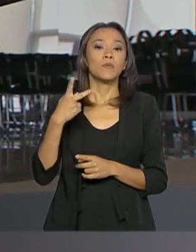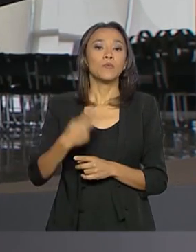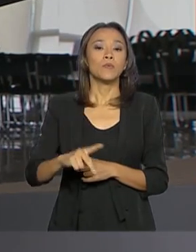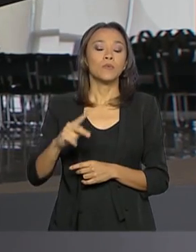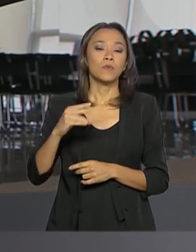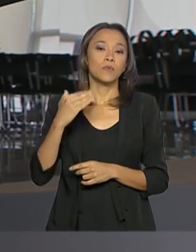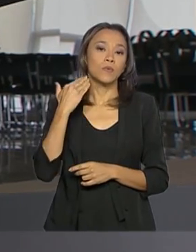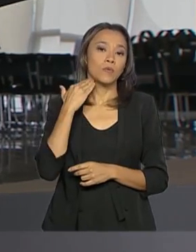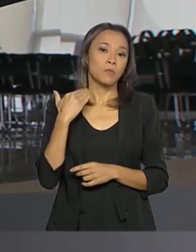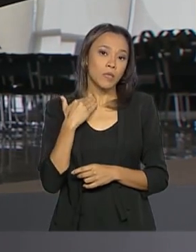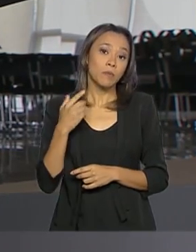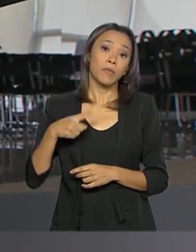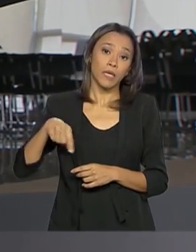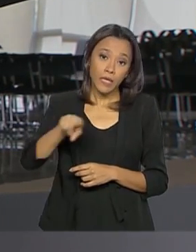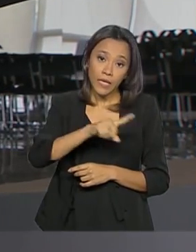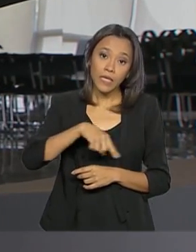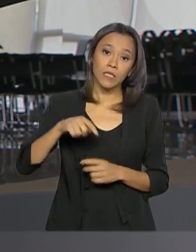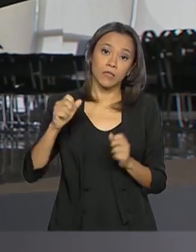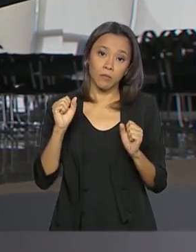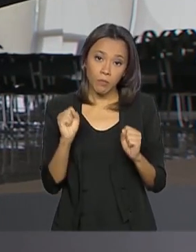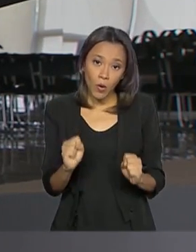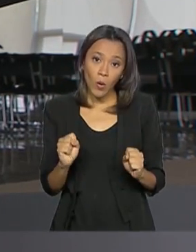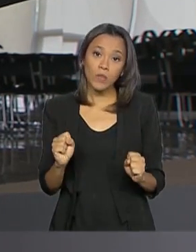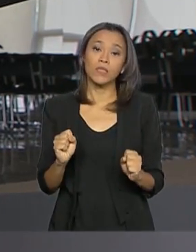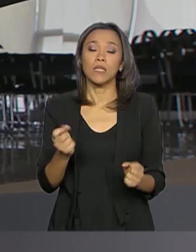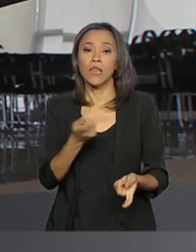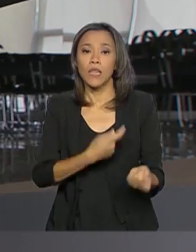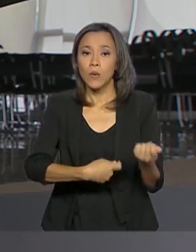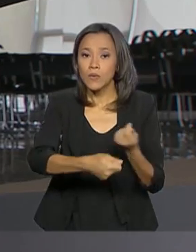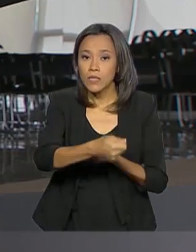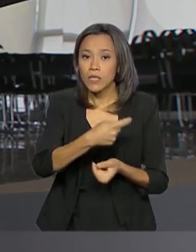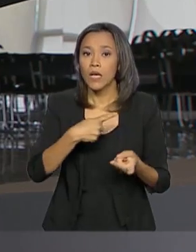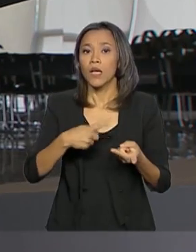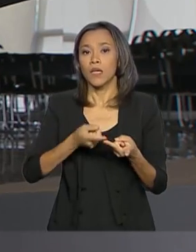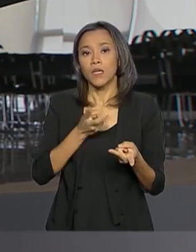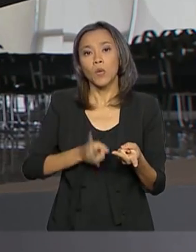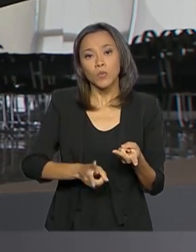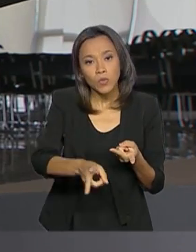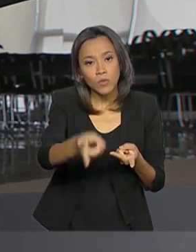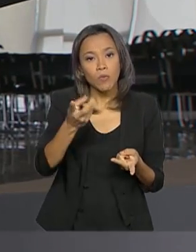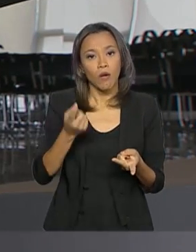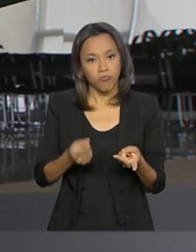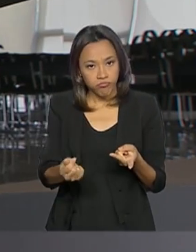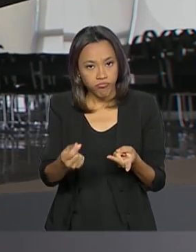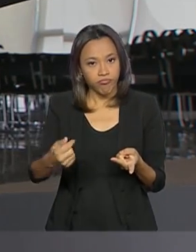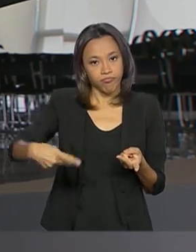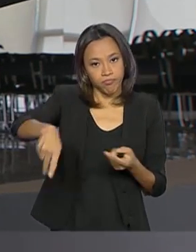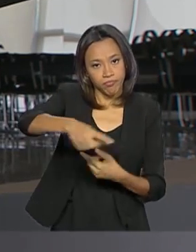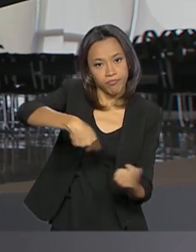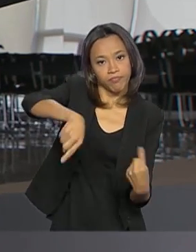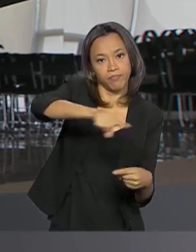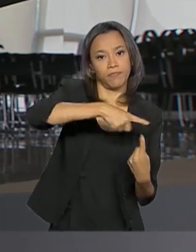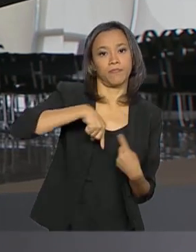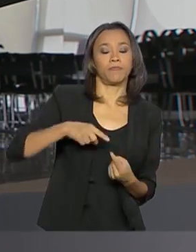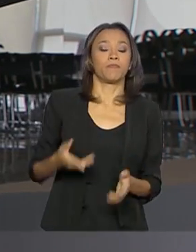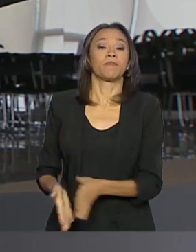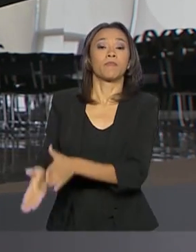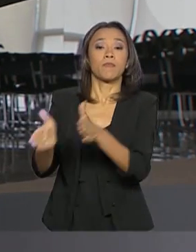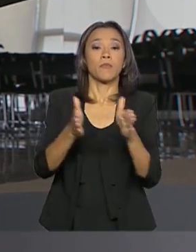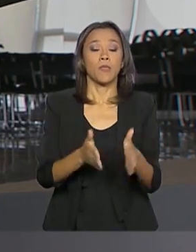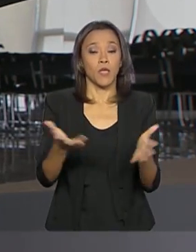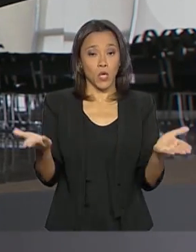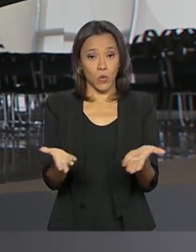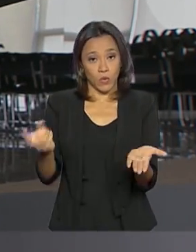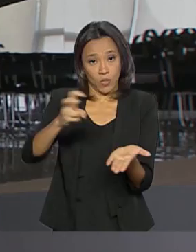eles tenham condições de renegociar e de manter o fluxo de concessão de créditos. E agora pela manhã, o secretário de